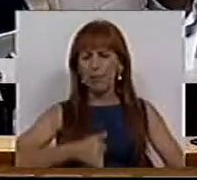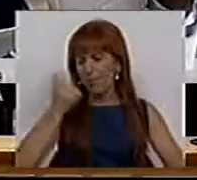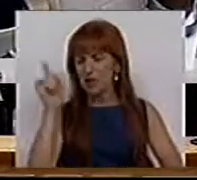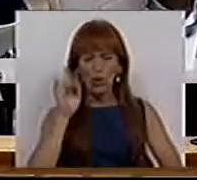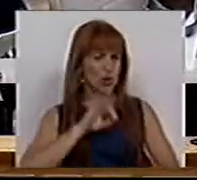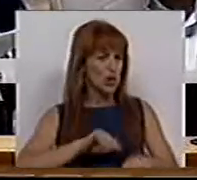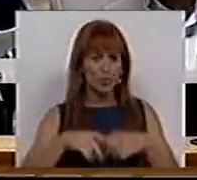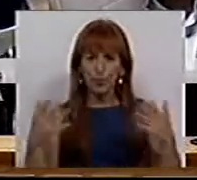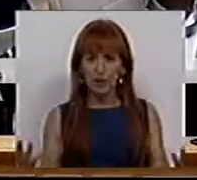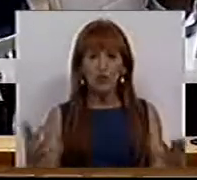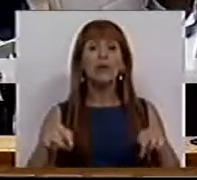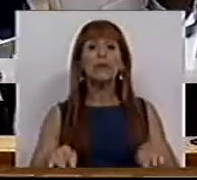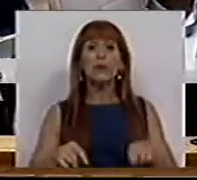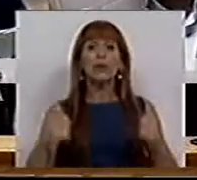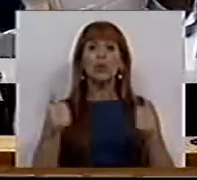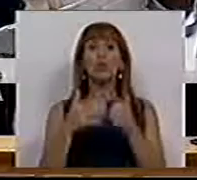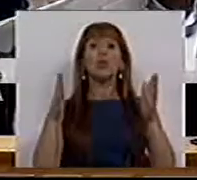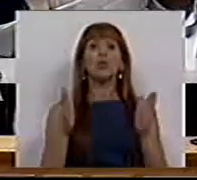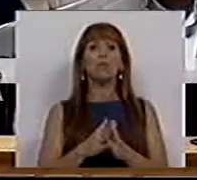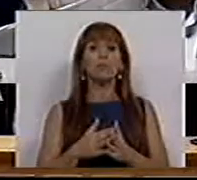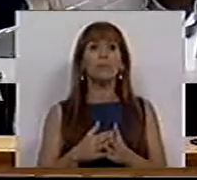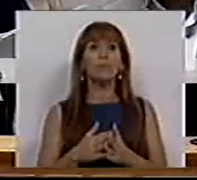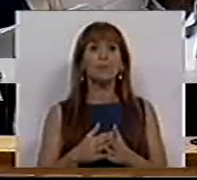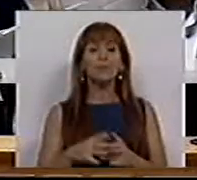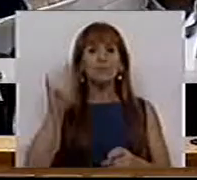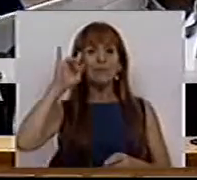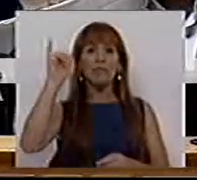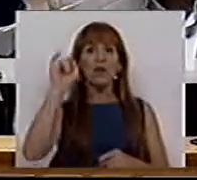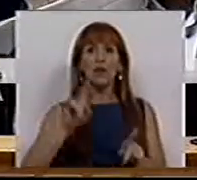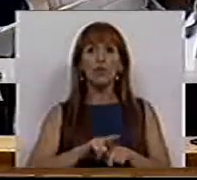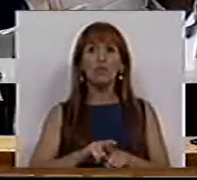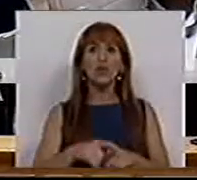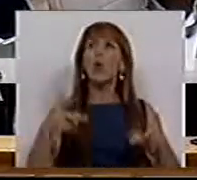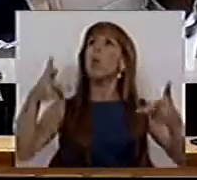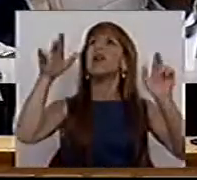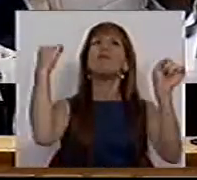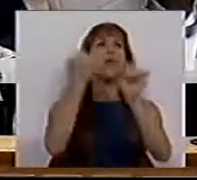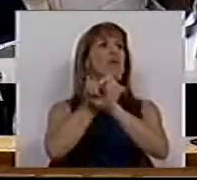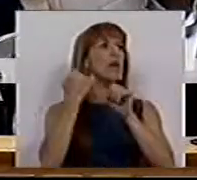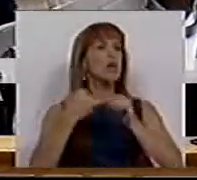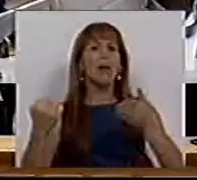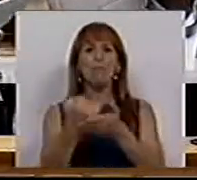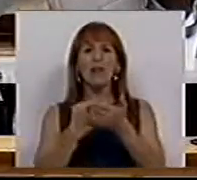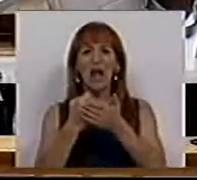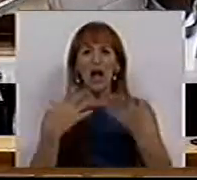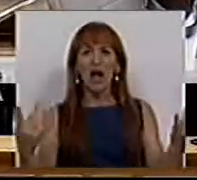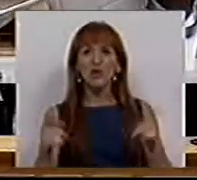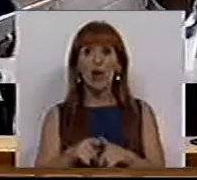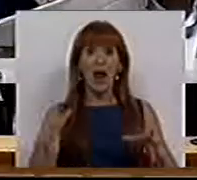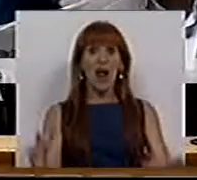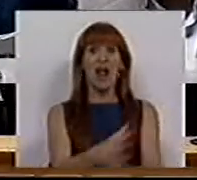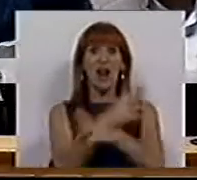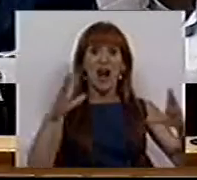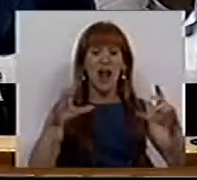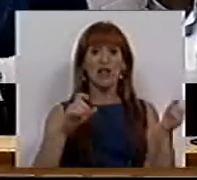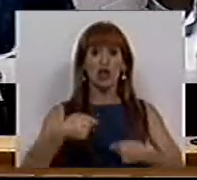Sras. e Srs. Deputados, que sob a ideia do livre funcionamento do mercado, as grandes